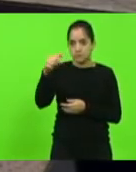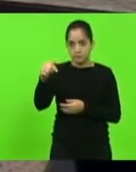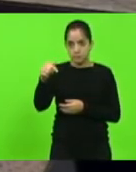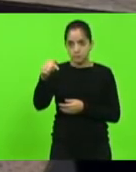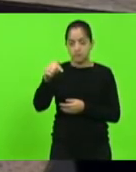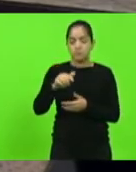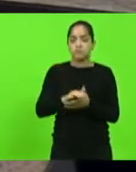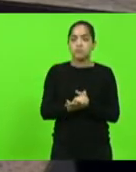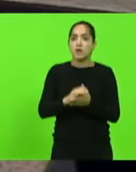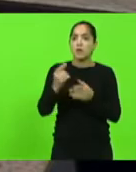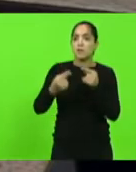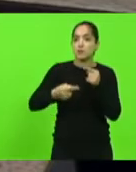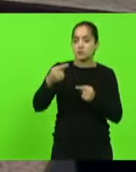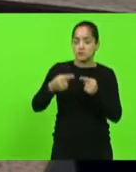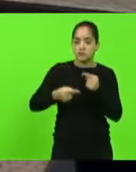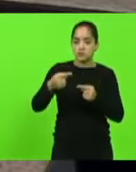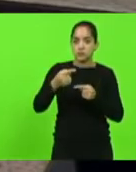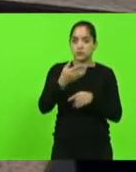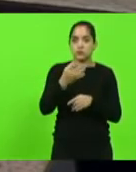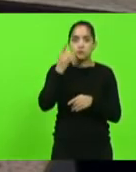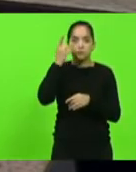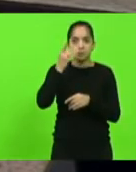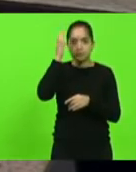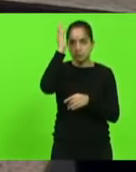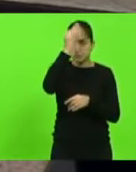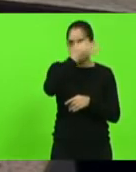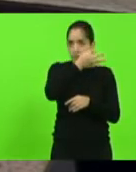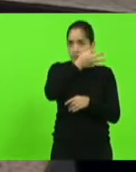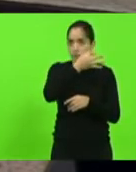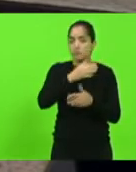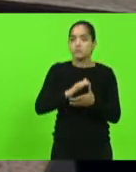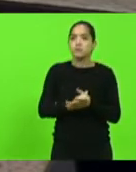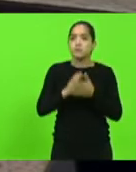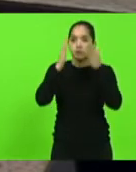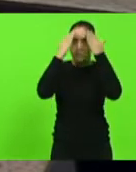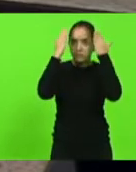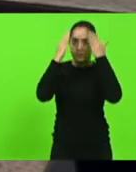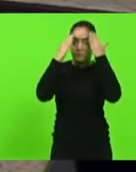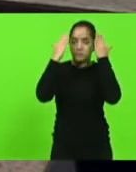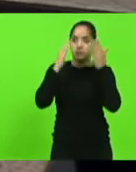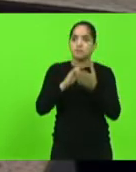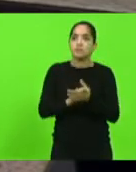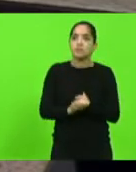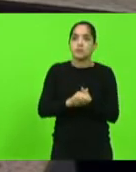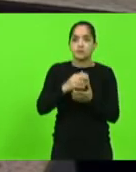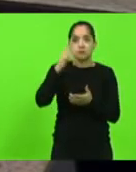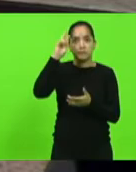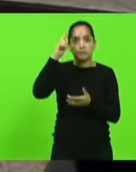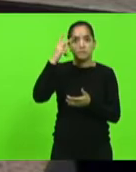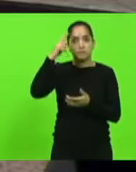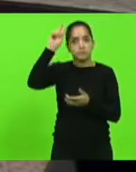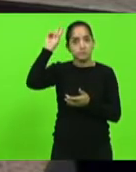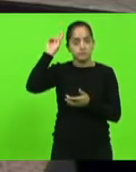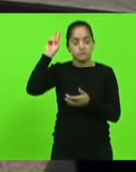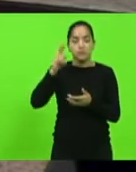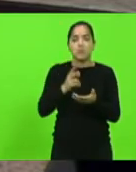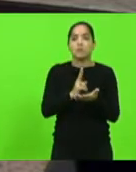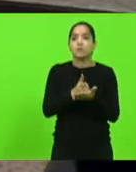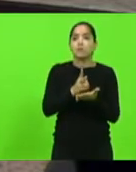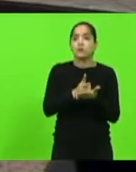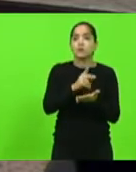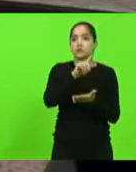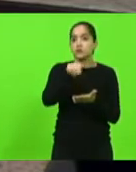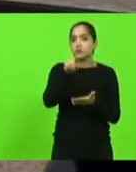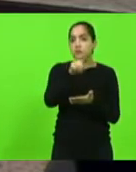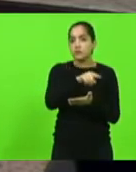Após ser discutido pelos senhores deputados Fabiano da Luz, José Milton Schaeffer, Bruno Souza e doutor Vicente Caropreso, foi mantido o veto em turno único